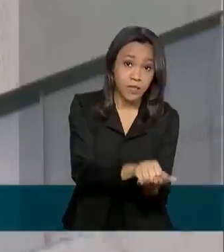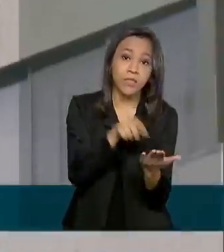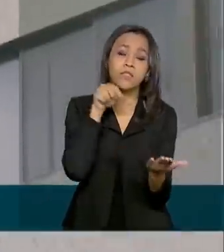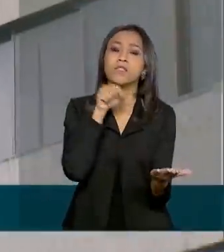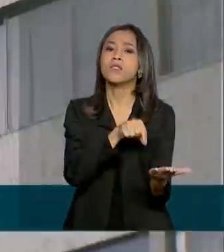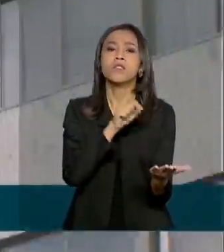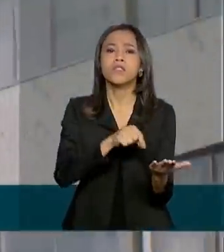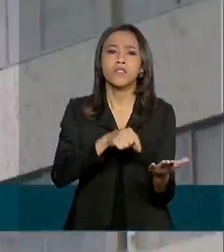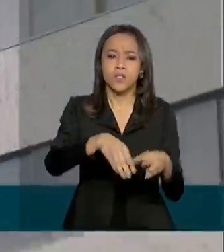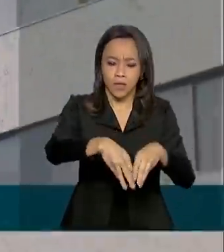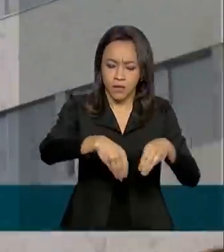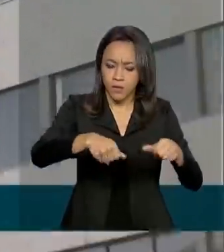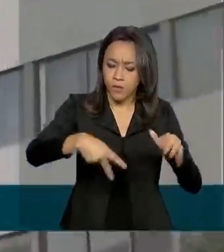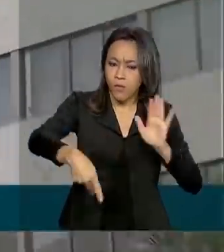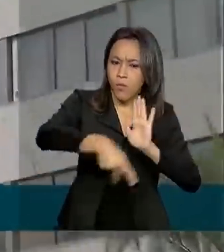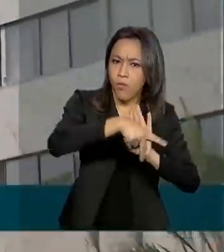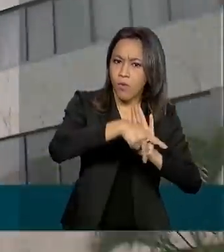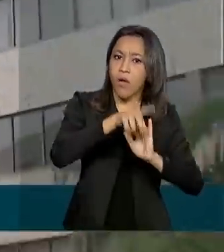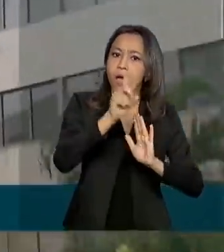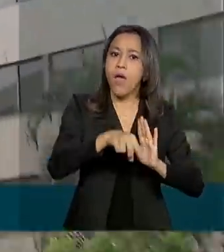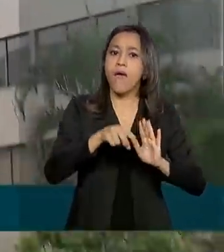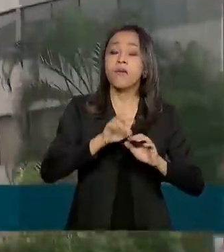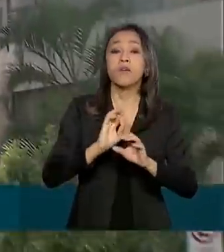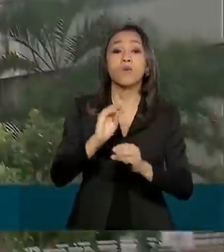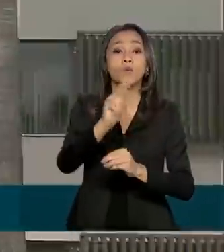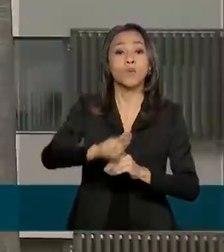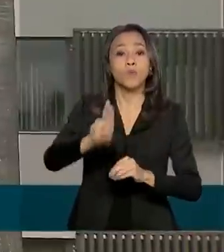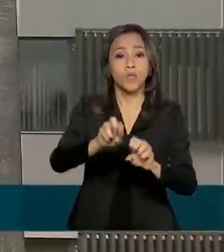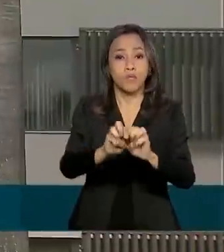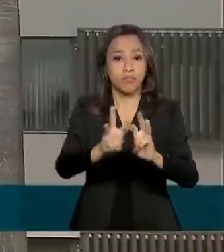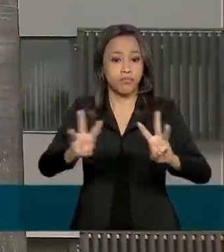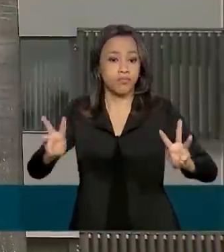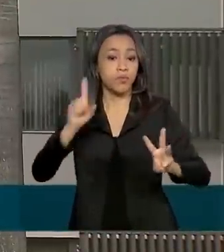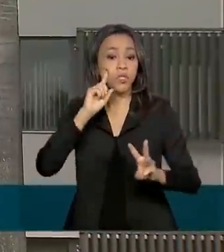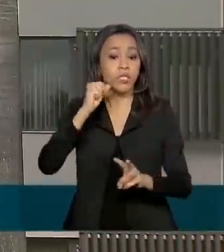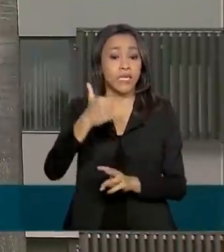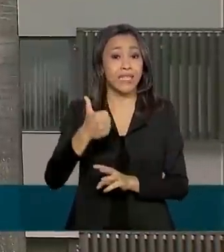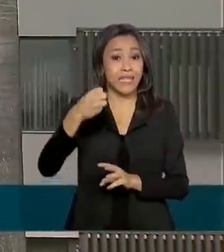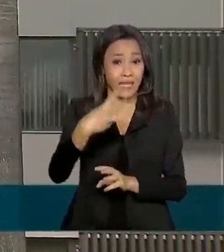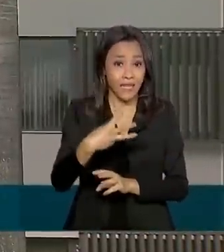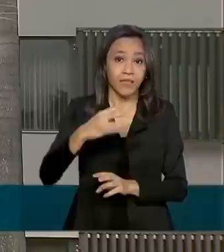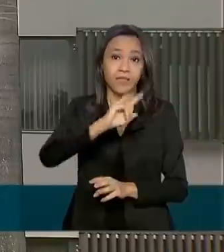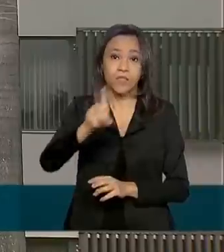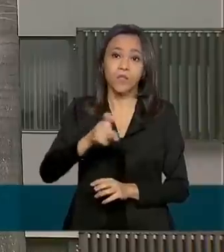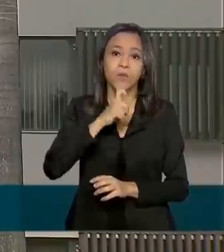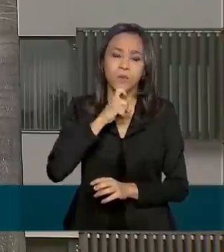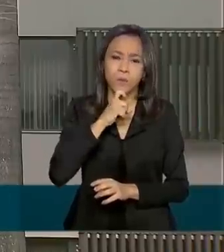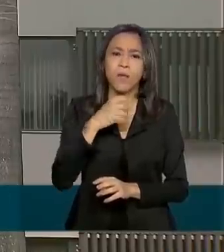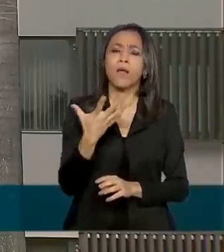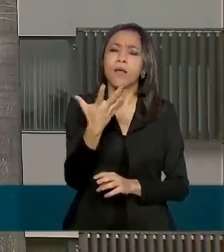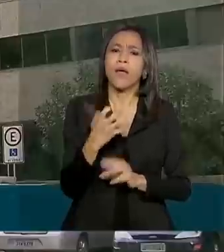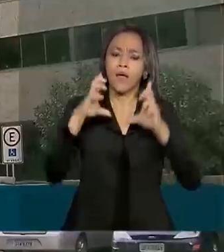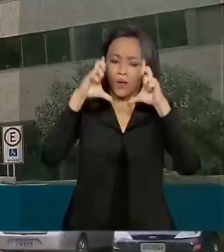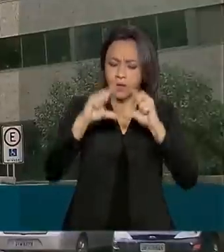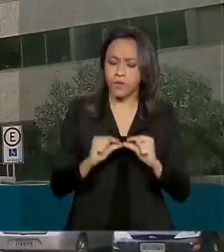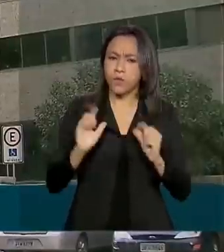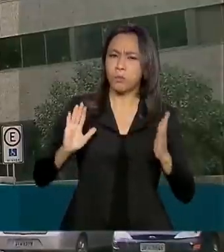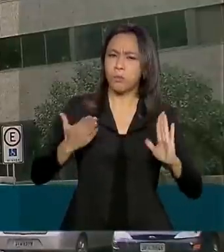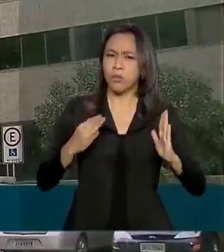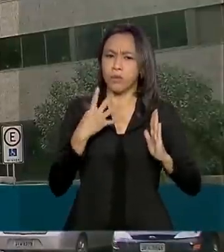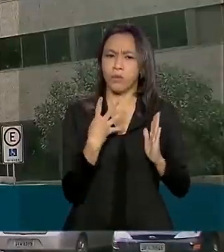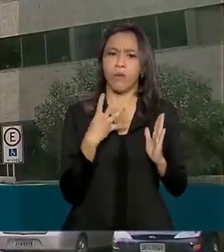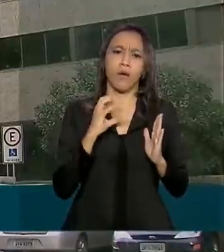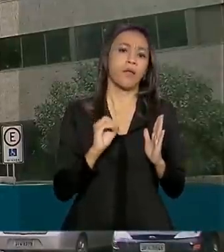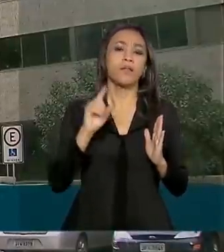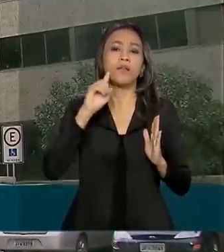eletronicamente, a partir de 13 de julho. A expectativa é reduzir em 40 dias o prazo